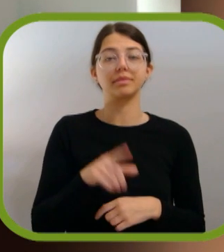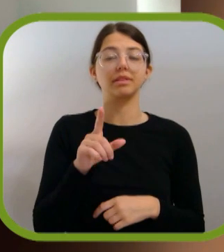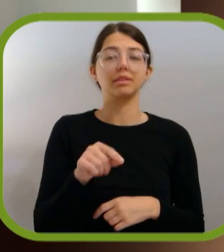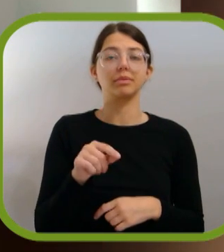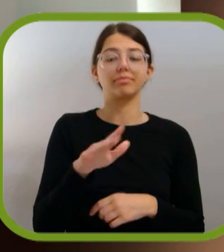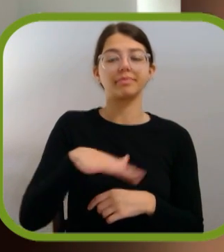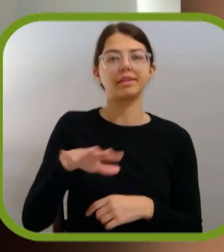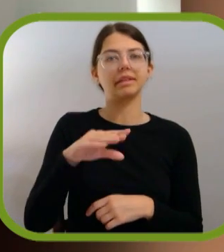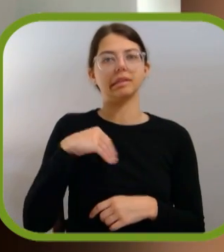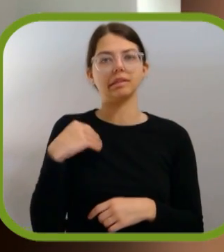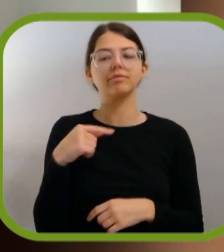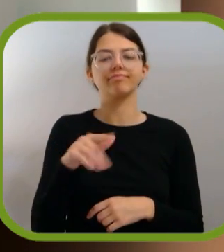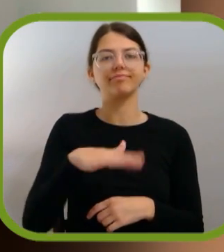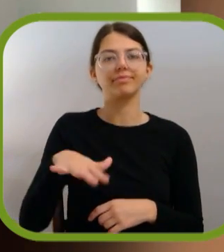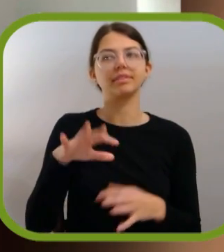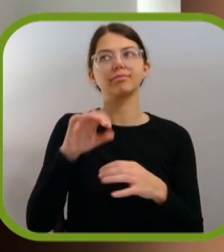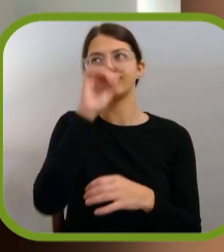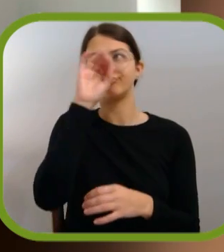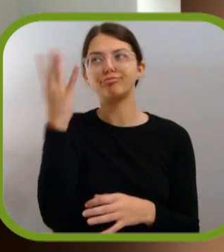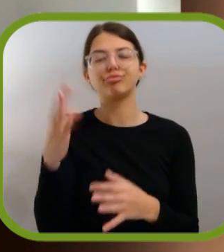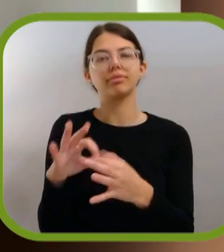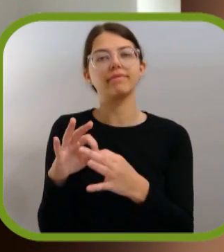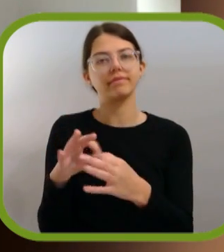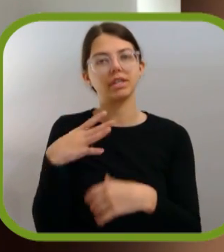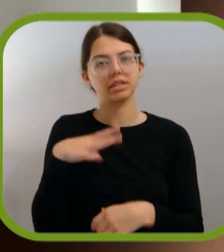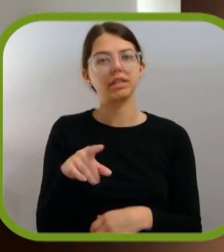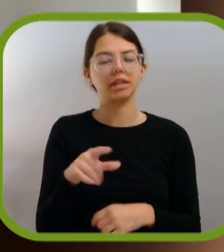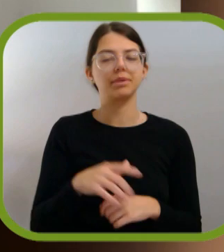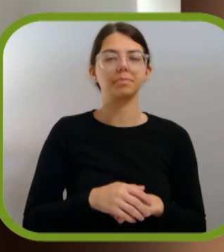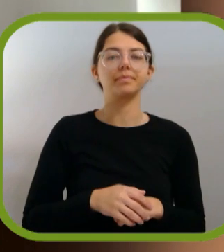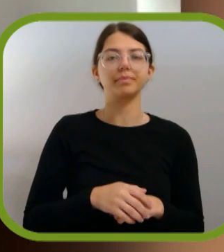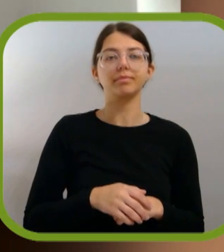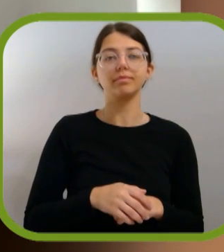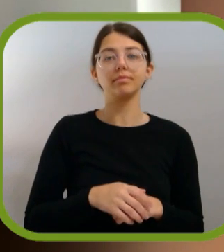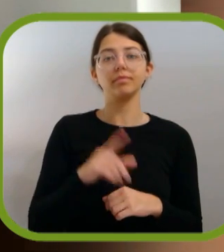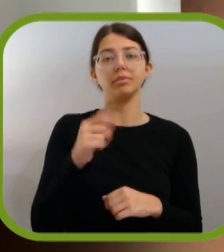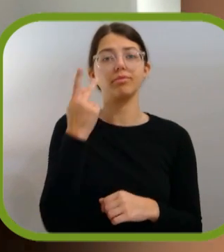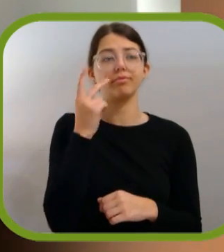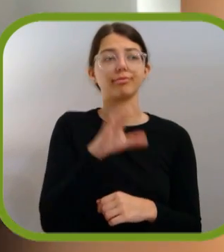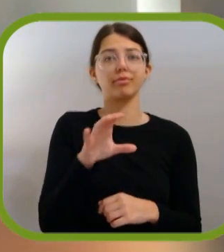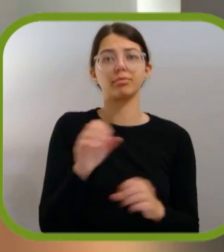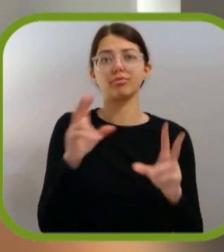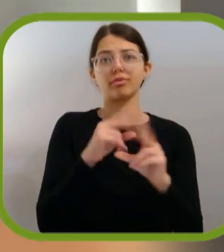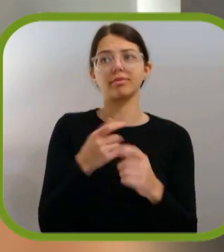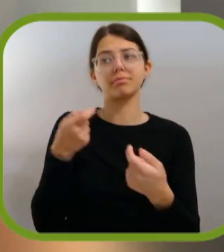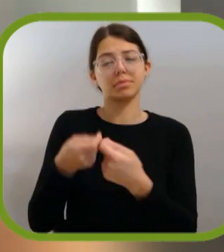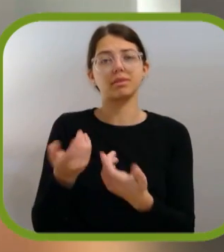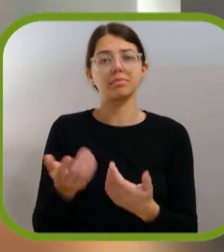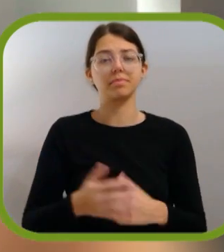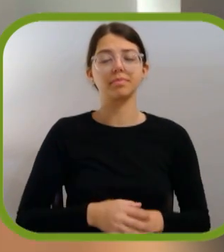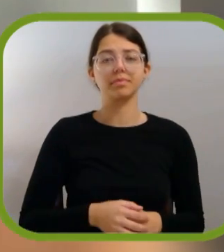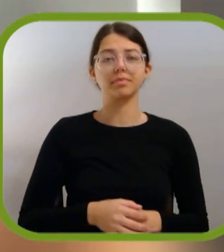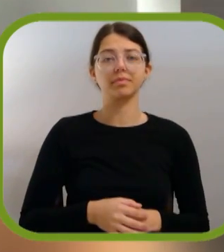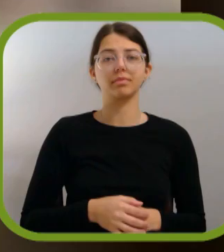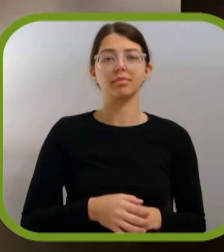preocupação em procurar espaços que estejam ligados com a natureza e com todas estas novas formas de viver que